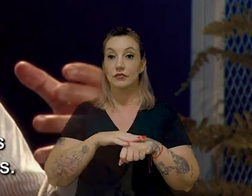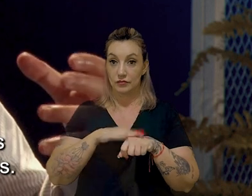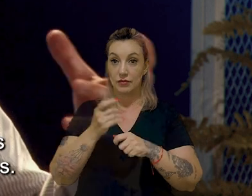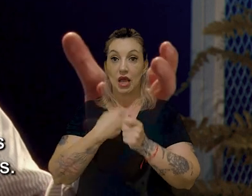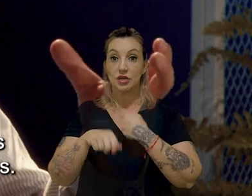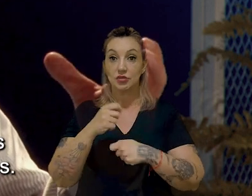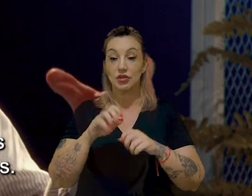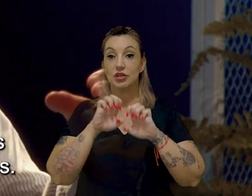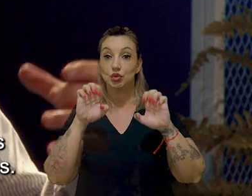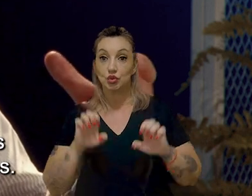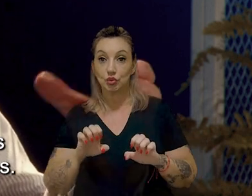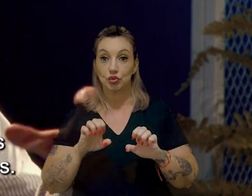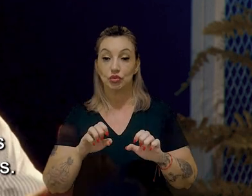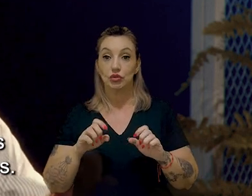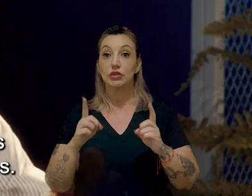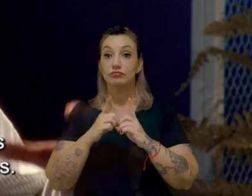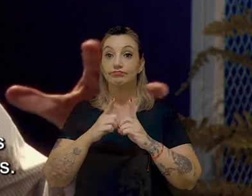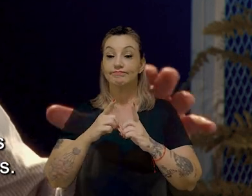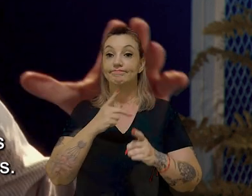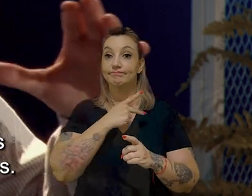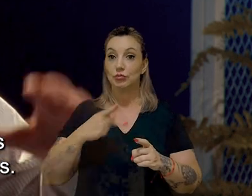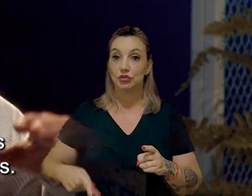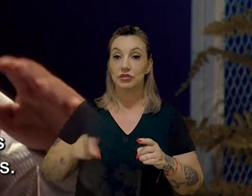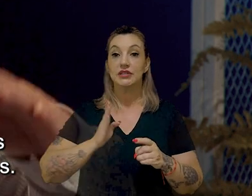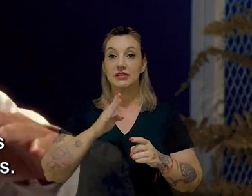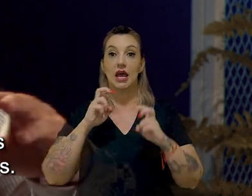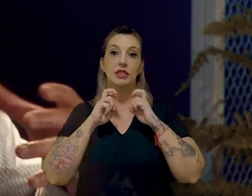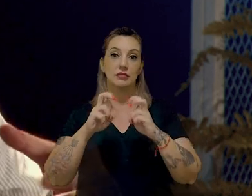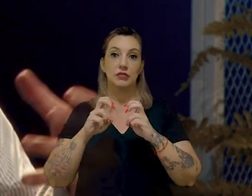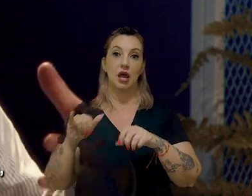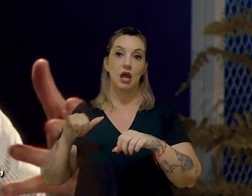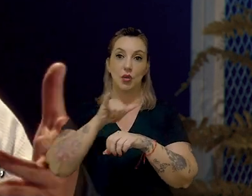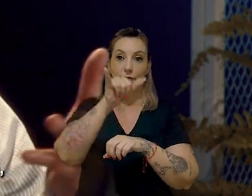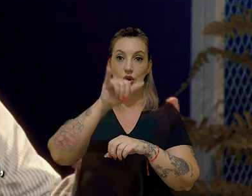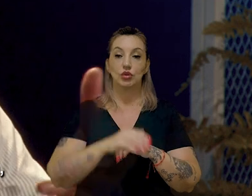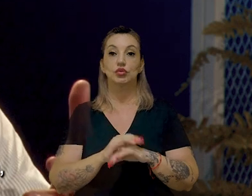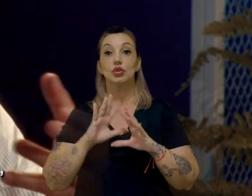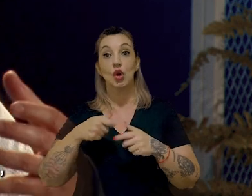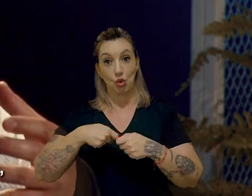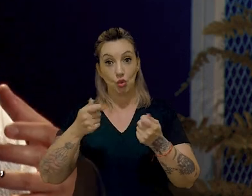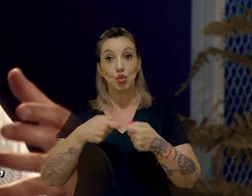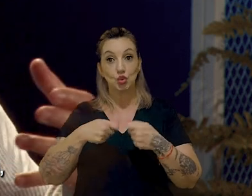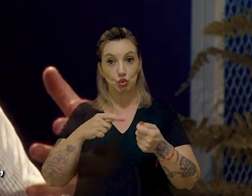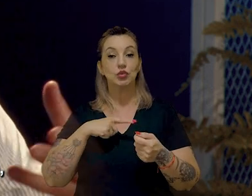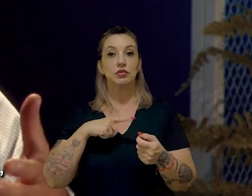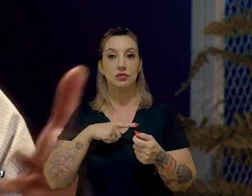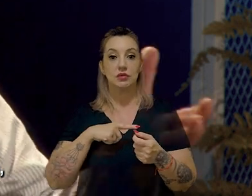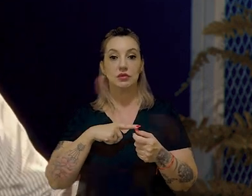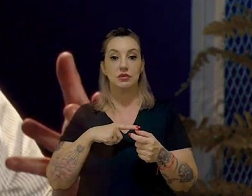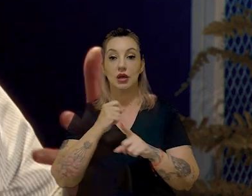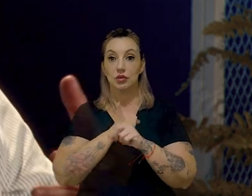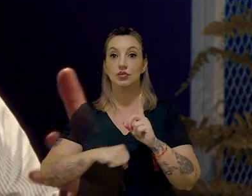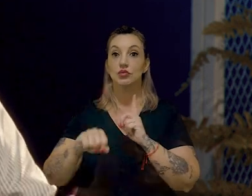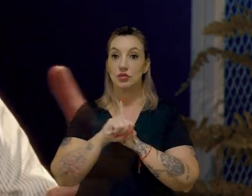infraestruturas de serviços públicos. São estradas, metrôs e aeroportos. Isso tem um custo que a sociedade,